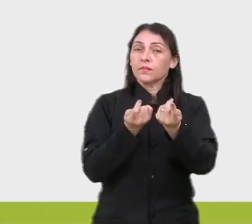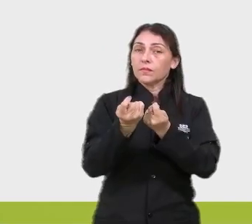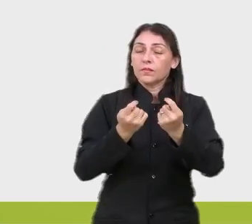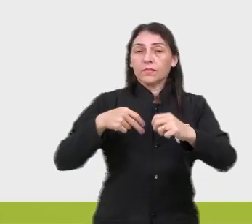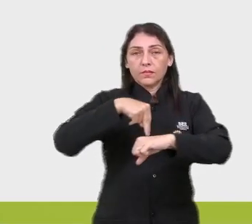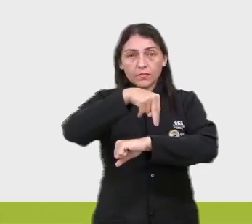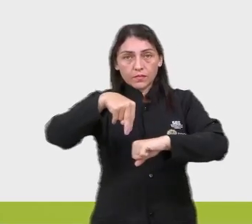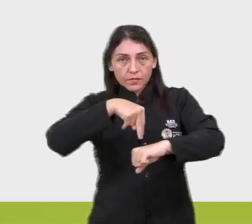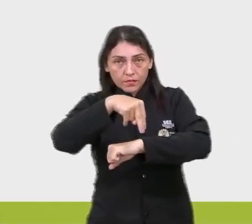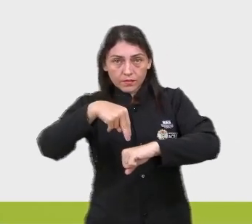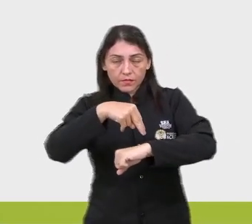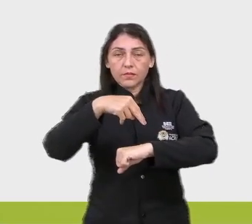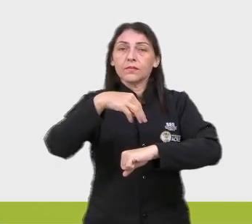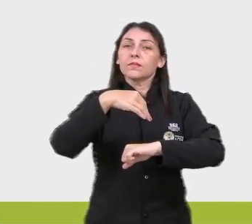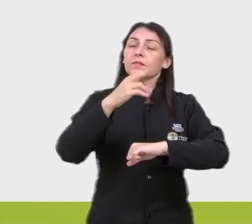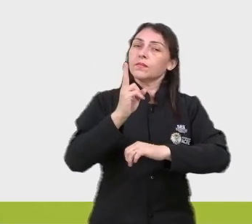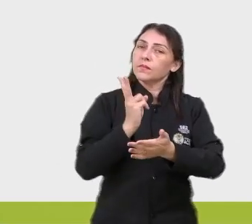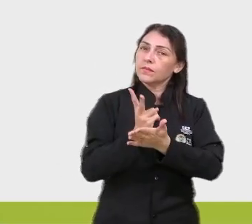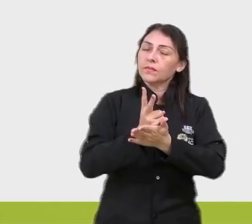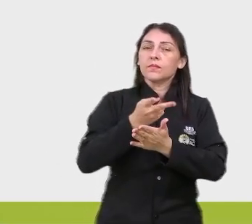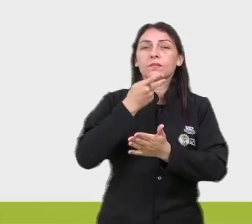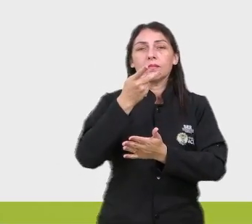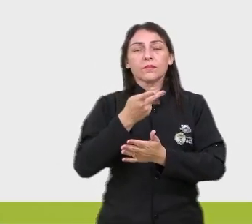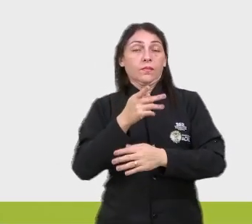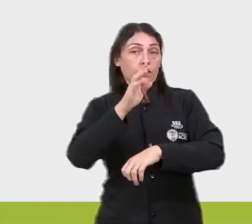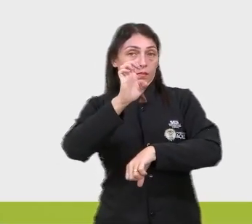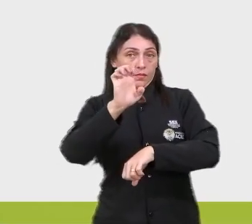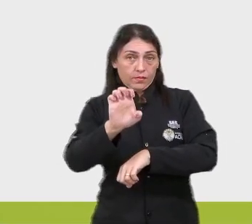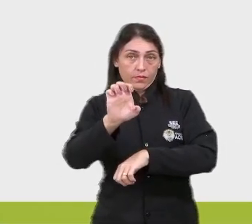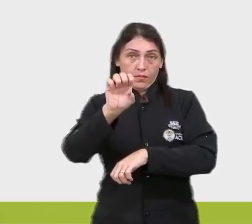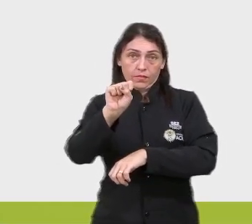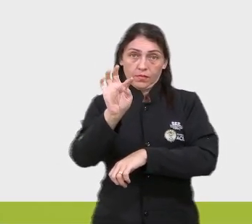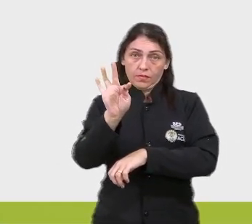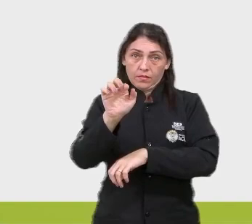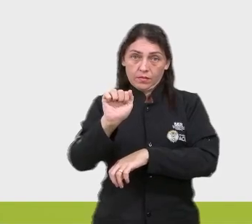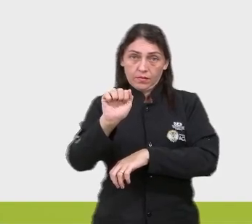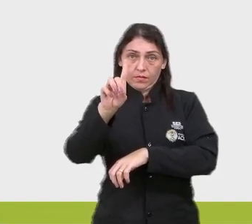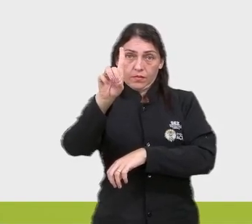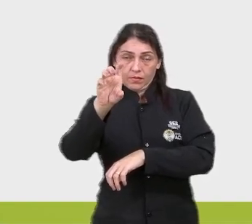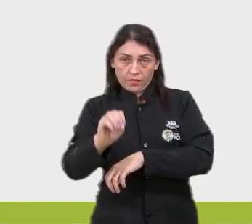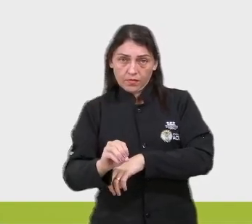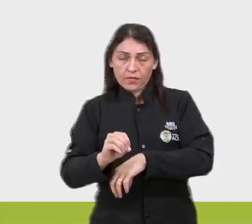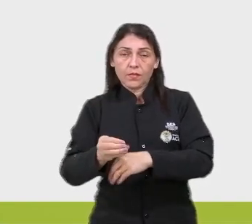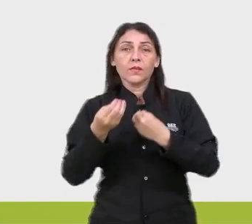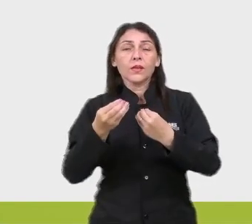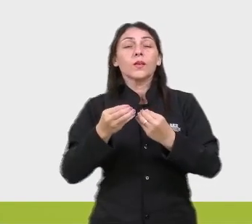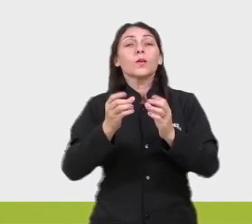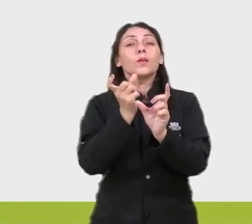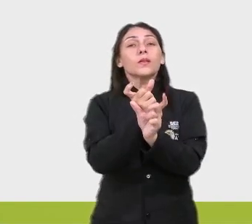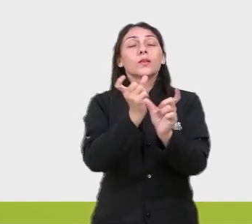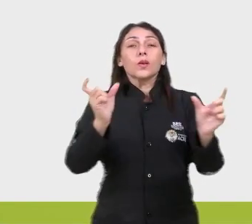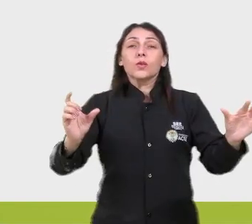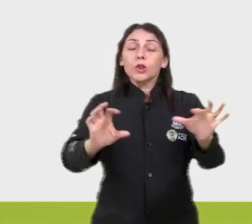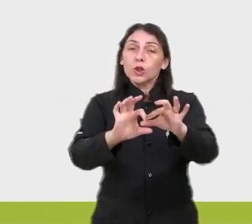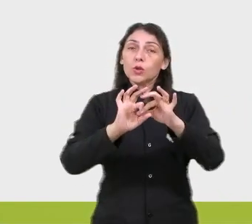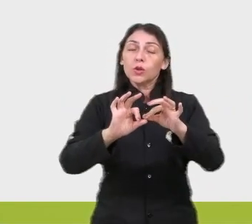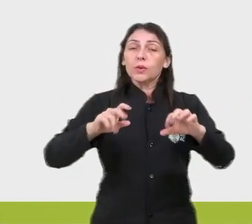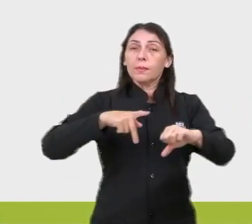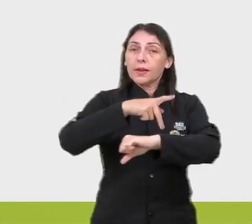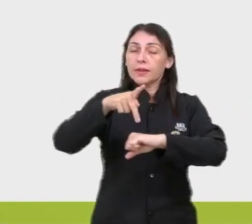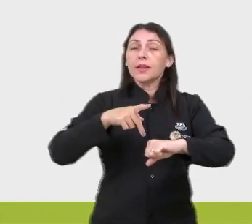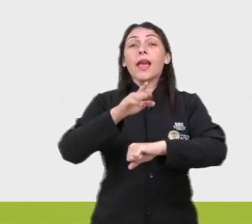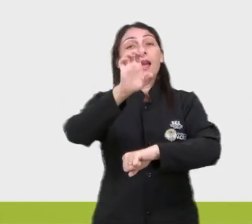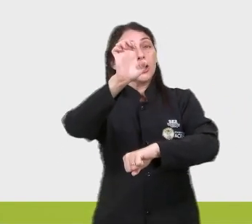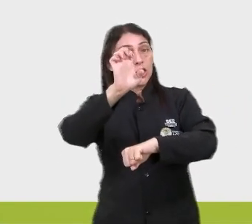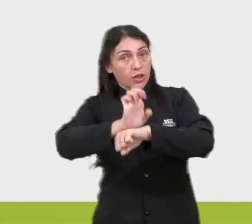uma nação. Toda vez que você for falar Estado, escrever Estado, como sinônimo de União, de País,